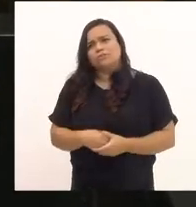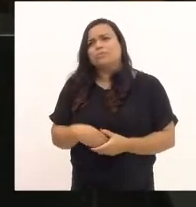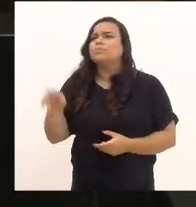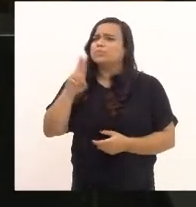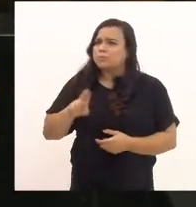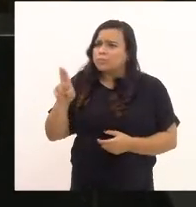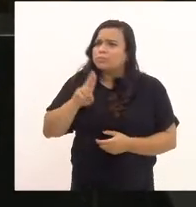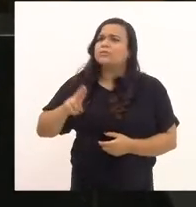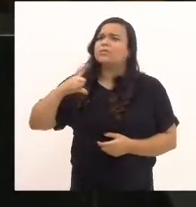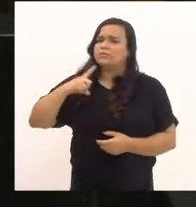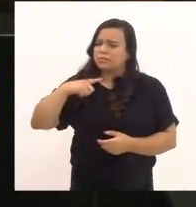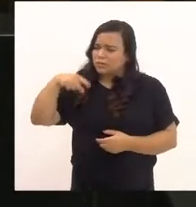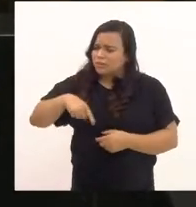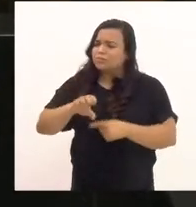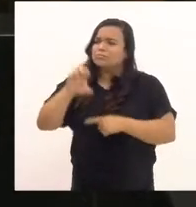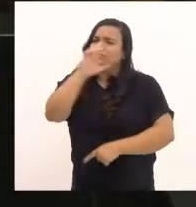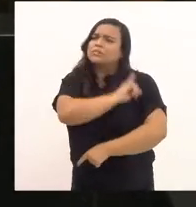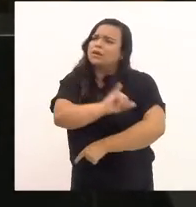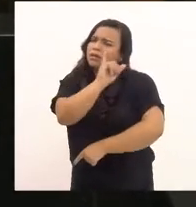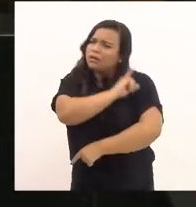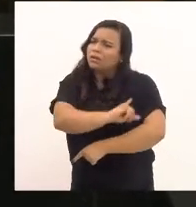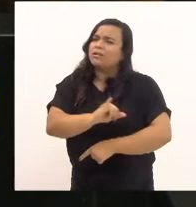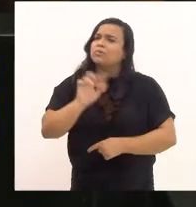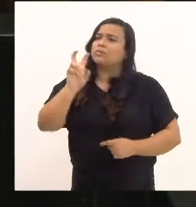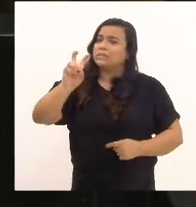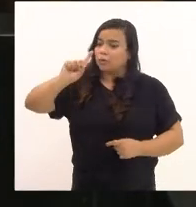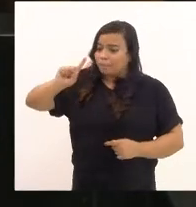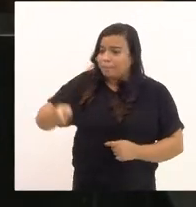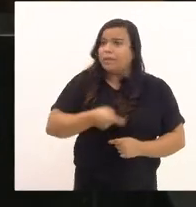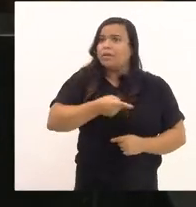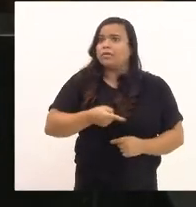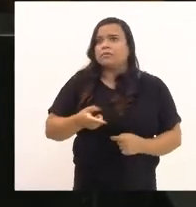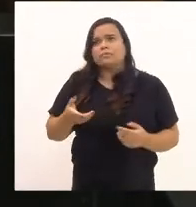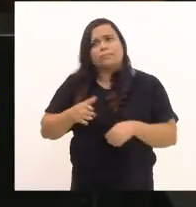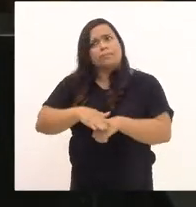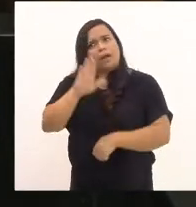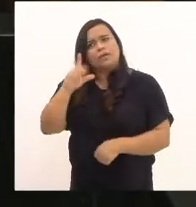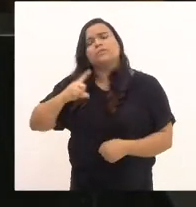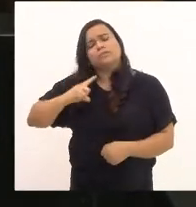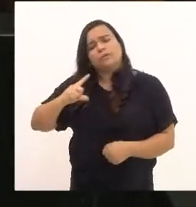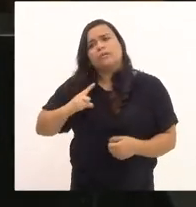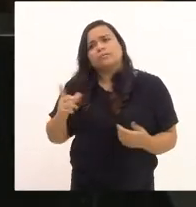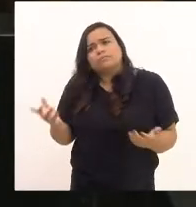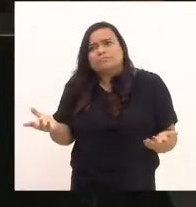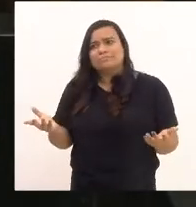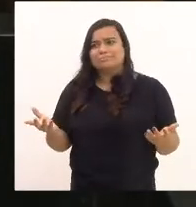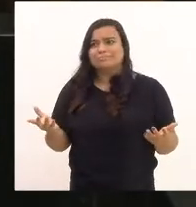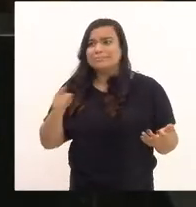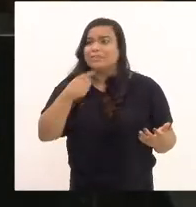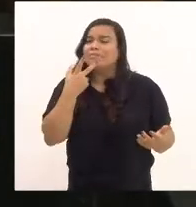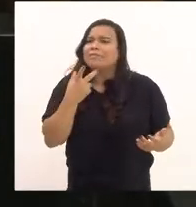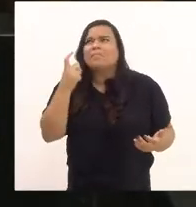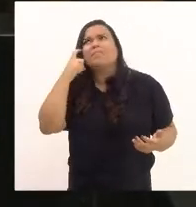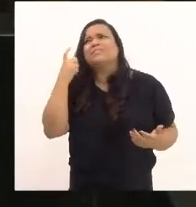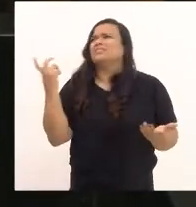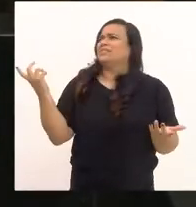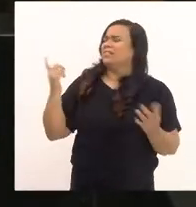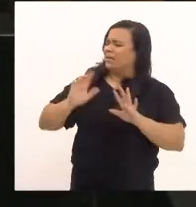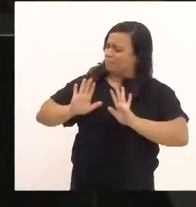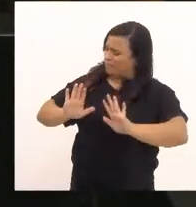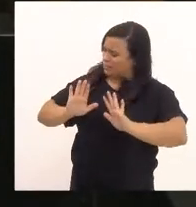no nosso Estado. 5 milhões de veículos. E vocês vão dizer assim, mas